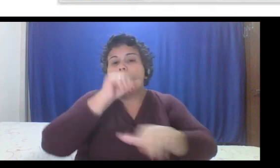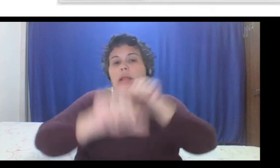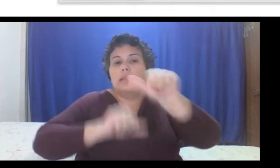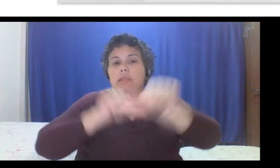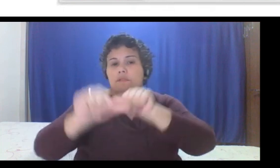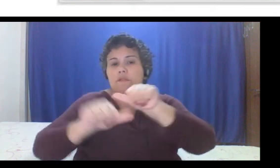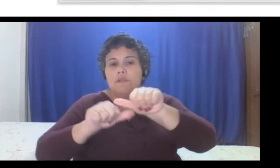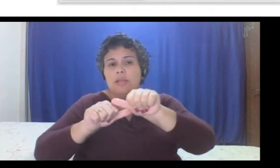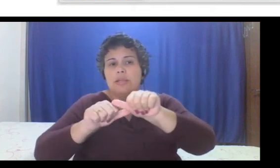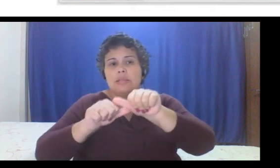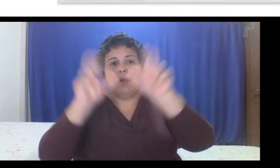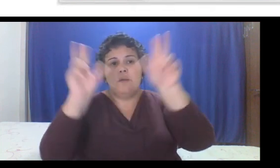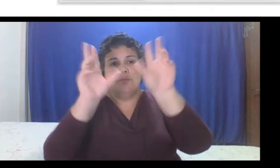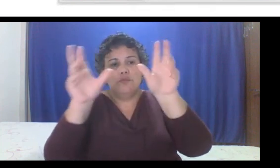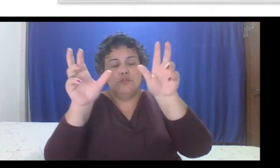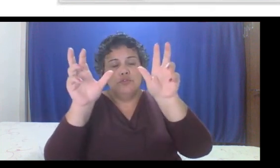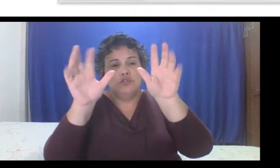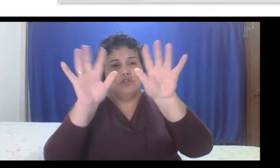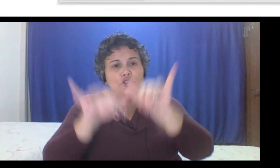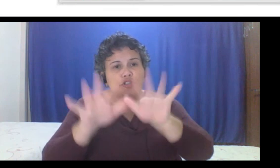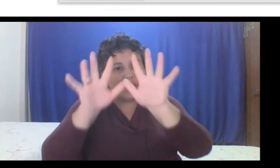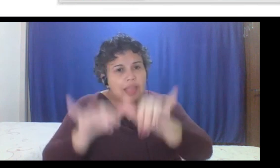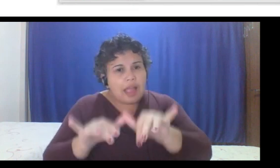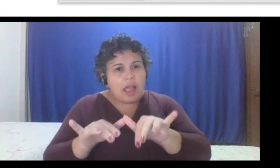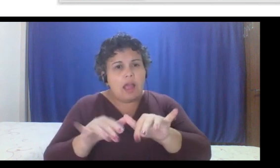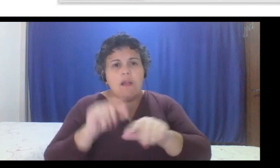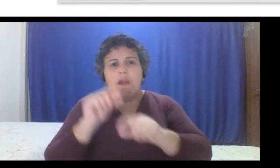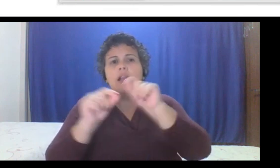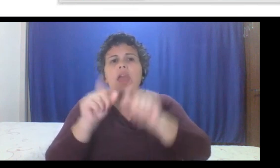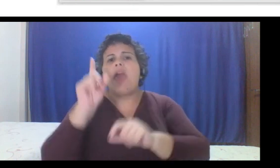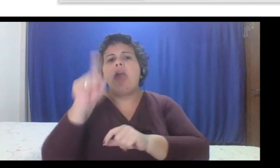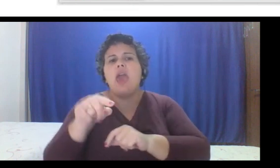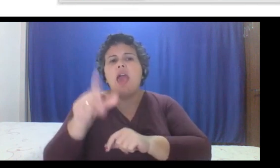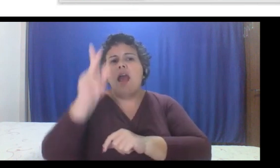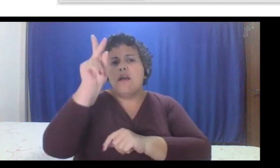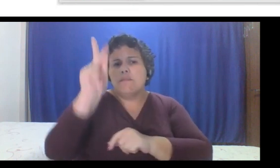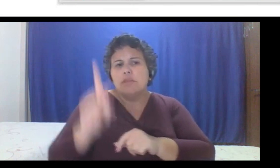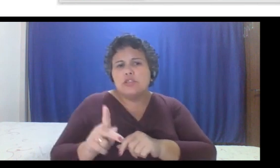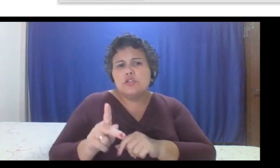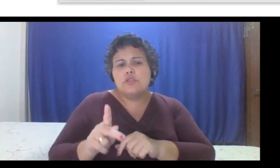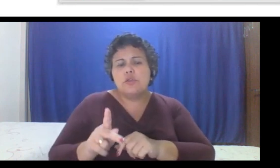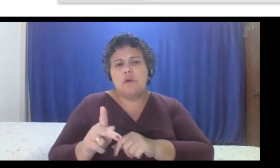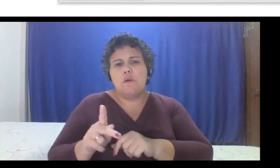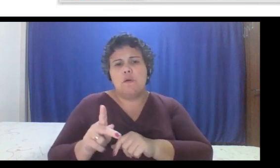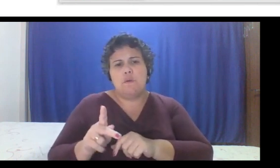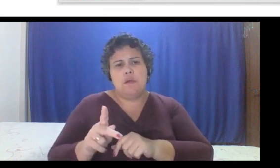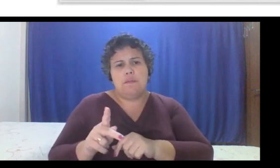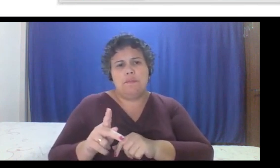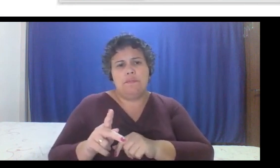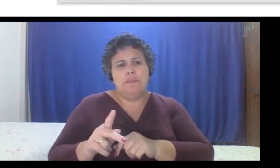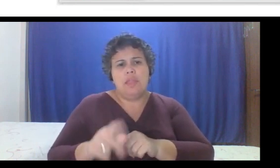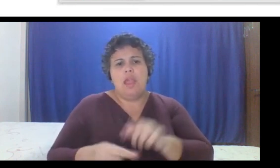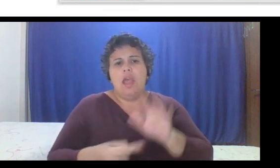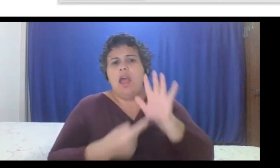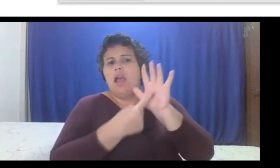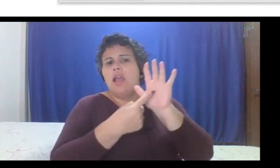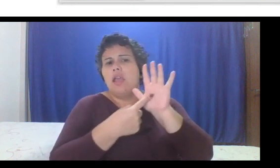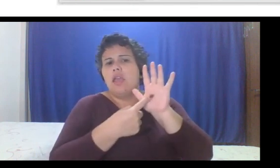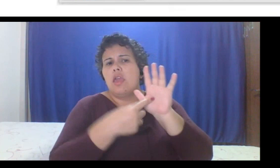digital, quem são as pessoas e os perfis envolvidos, Roadmap, aquela visão